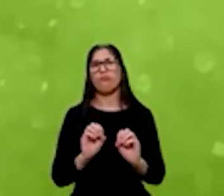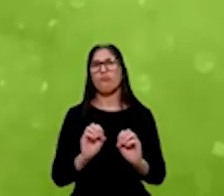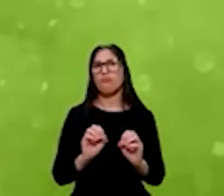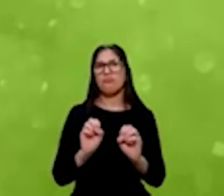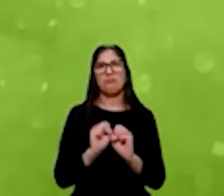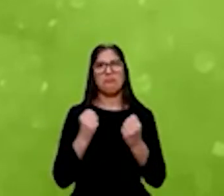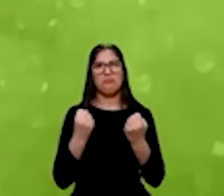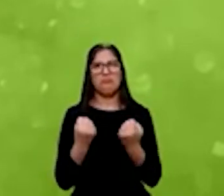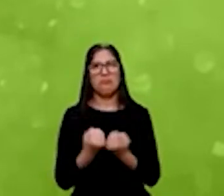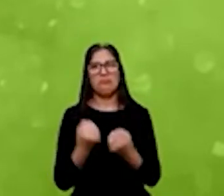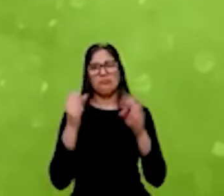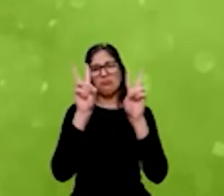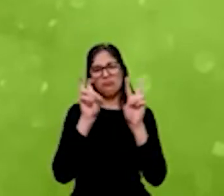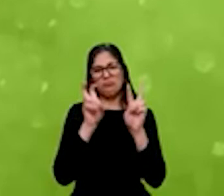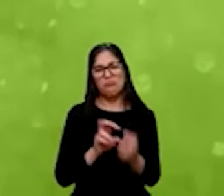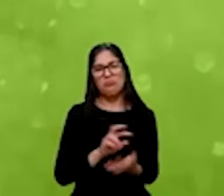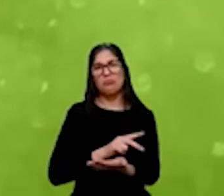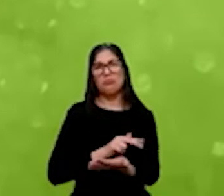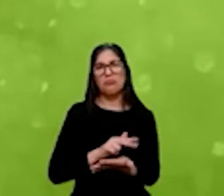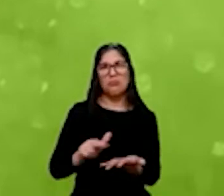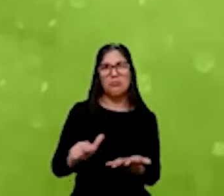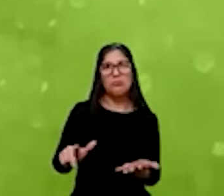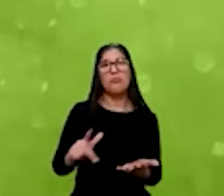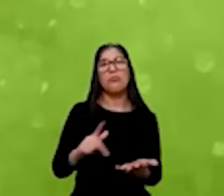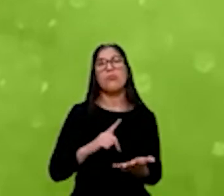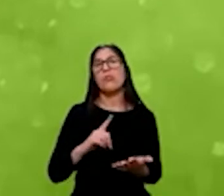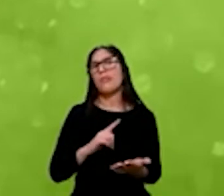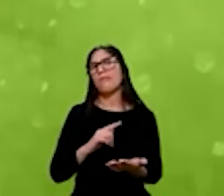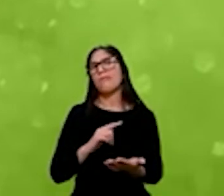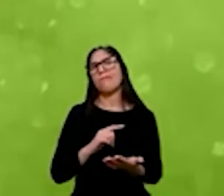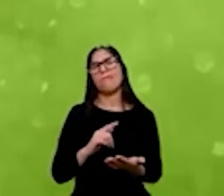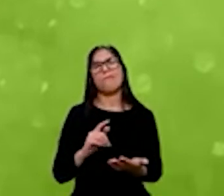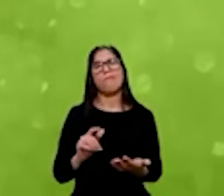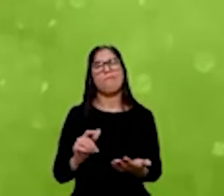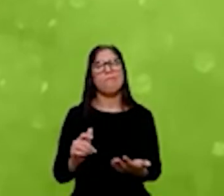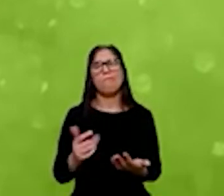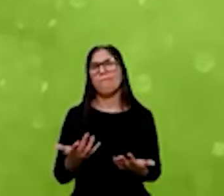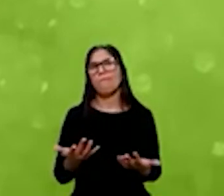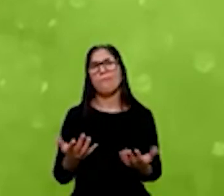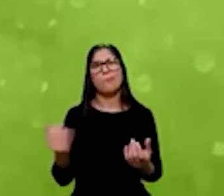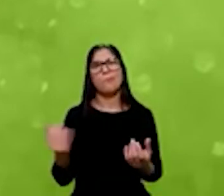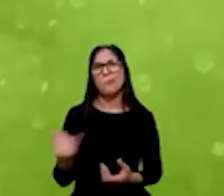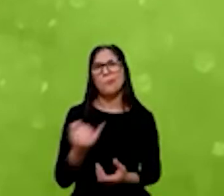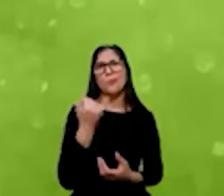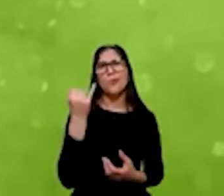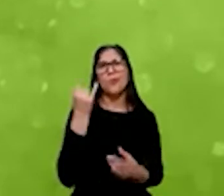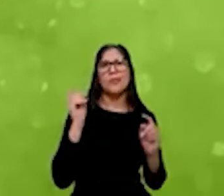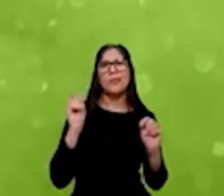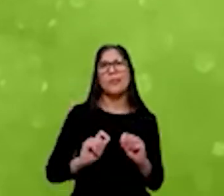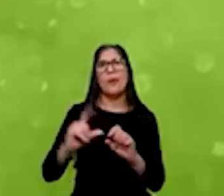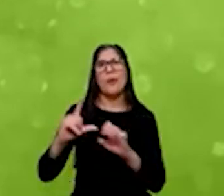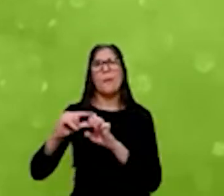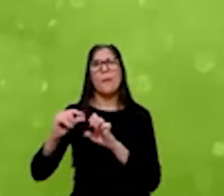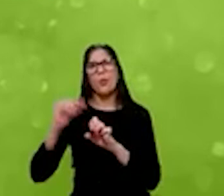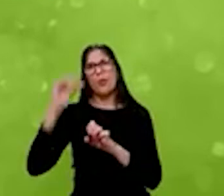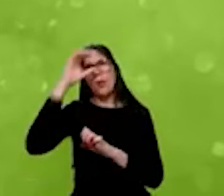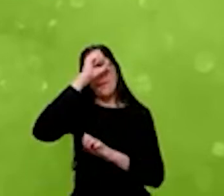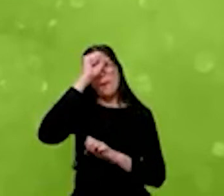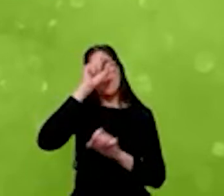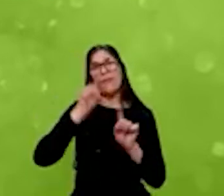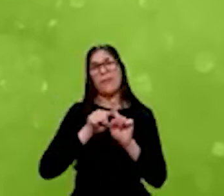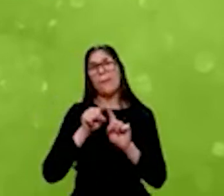que são relevantes para que os empreendedores possam não só aprender, mas também passar conhecimento para os seus times.